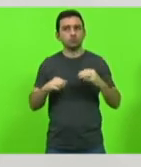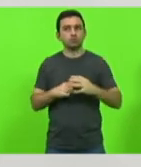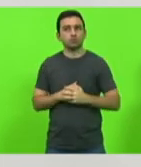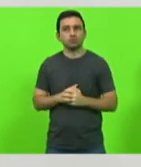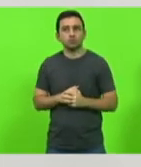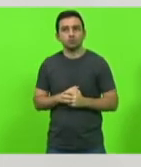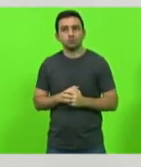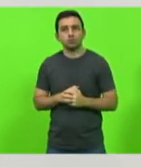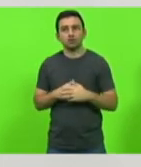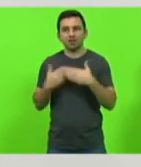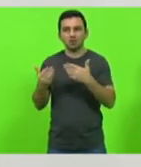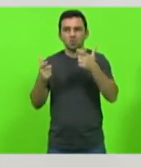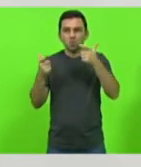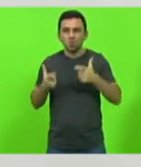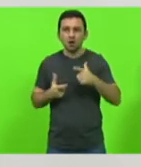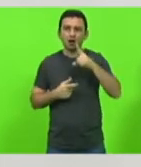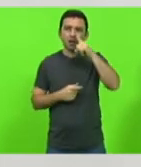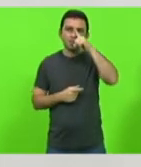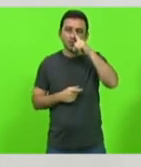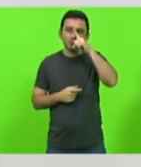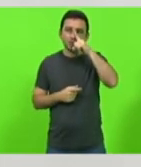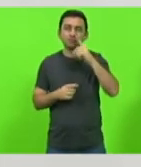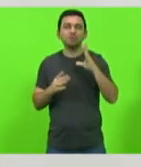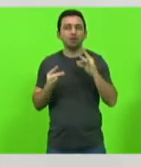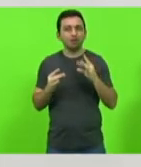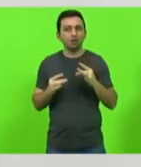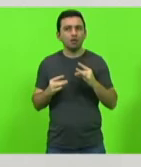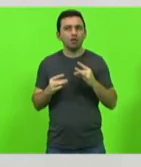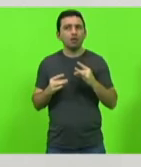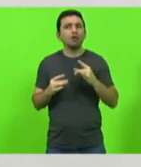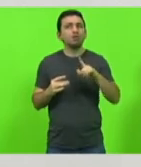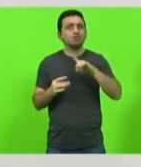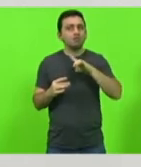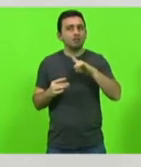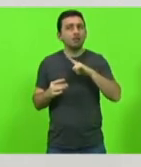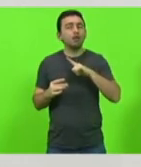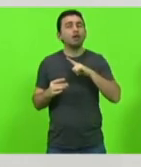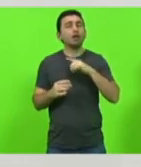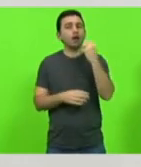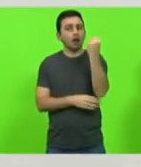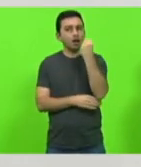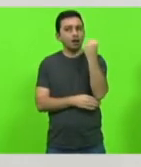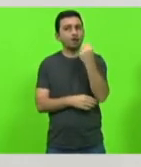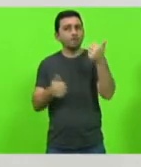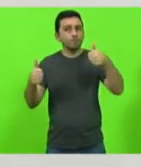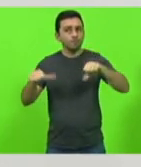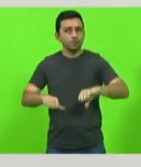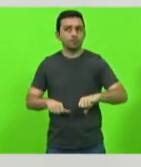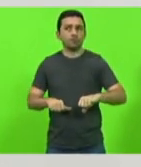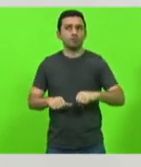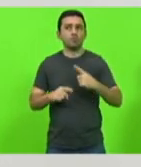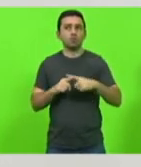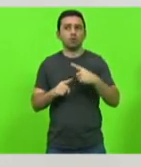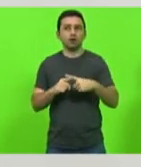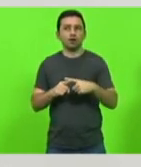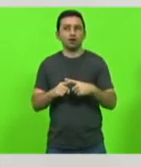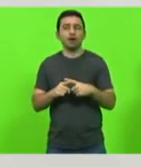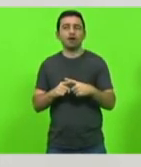ali é um lugar perigoso e detalhe daqui para frente ainda tende a se agravar ainda porque cada vez que termina